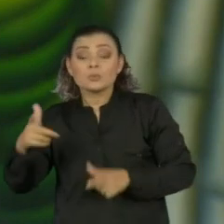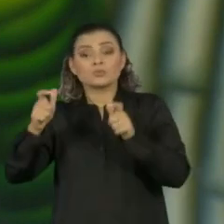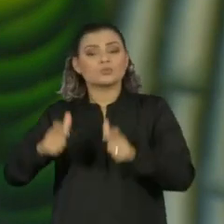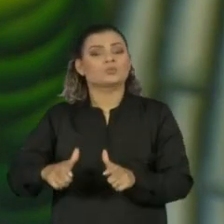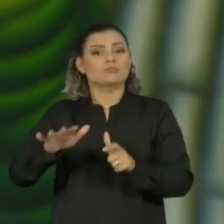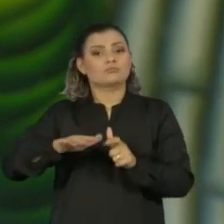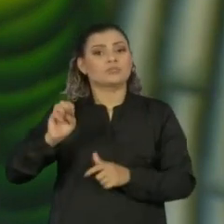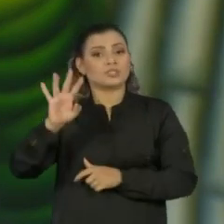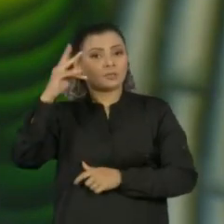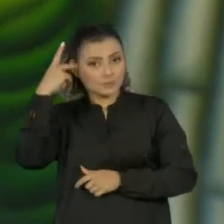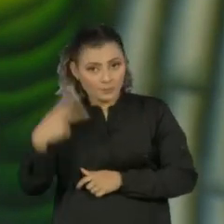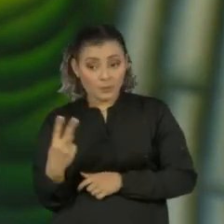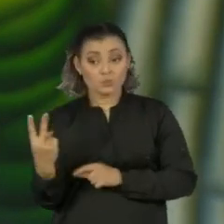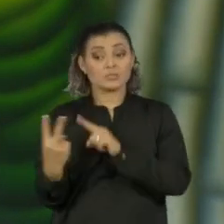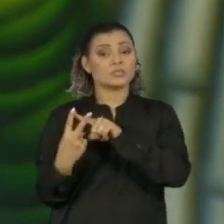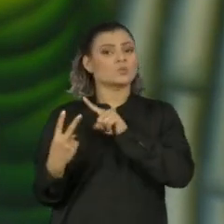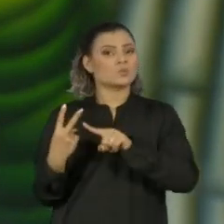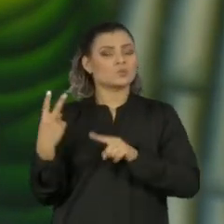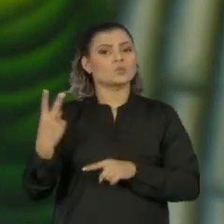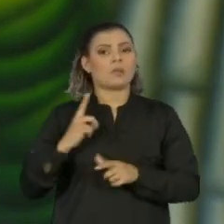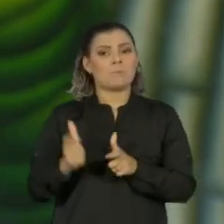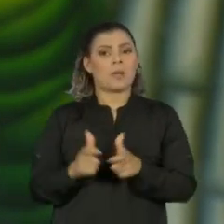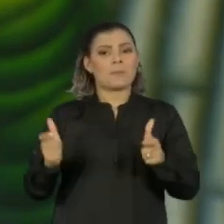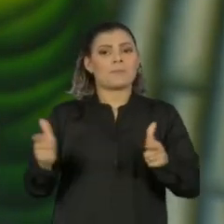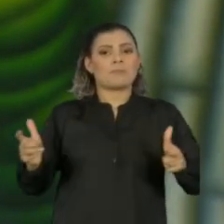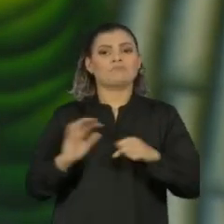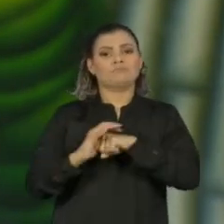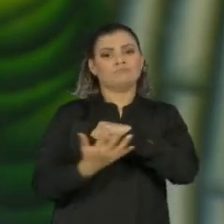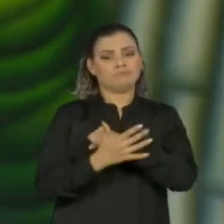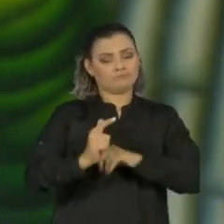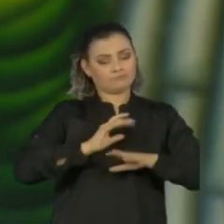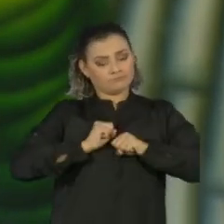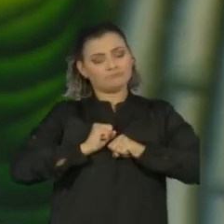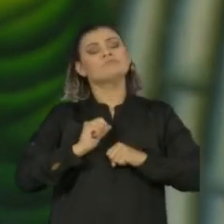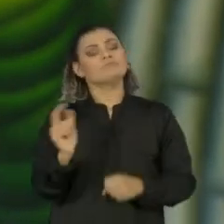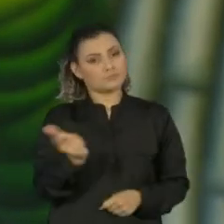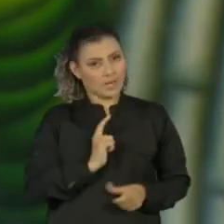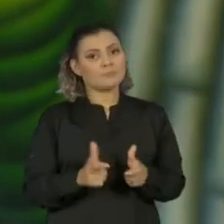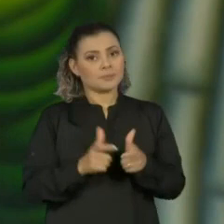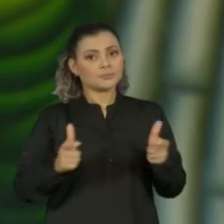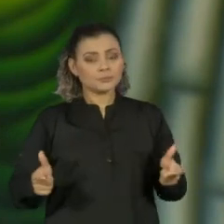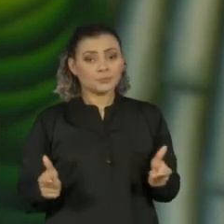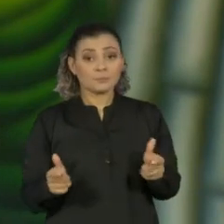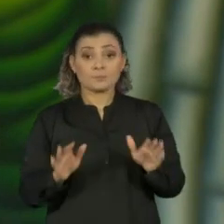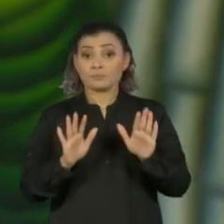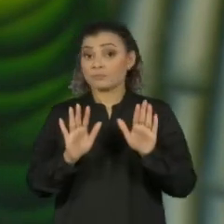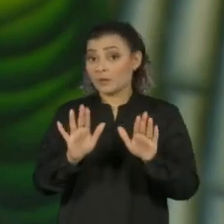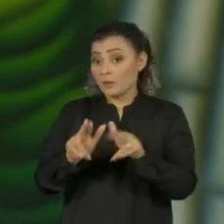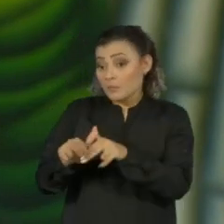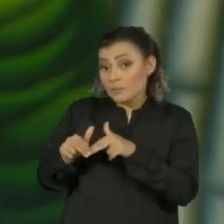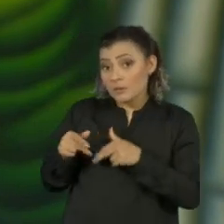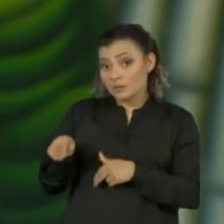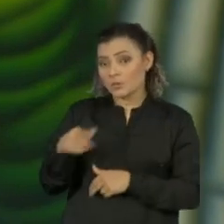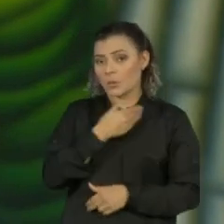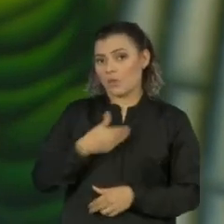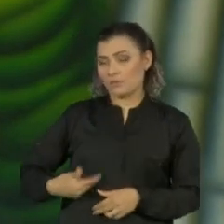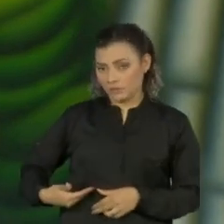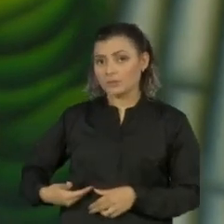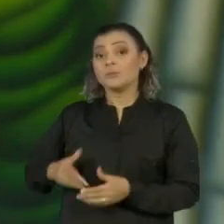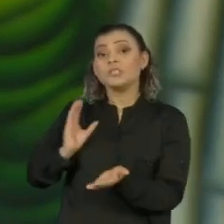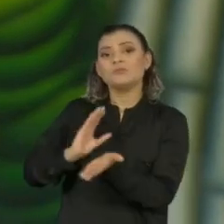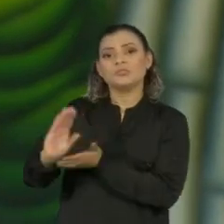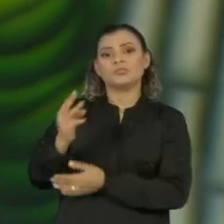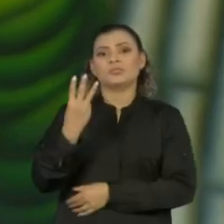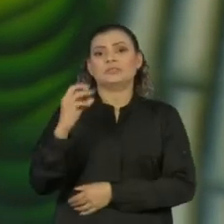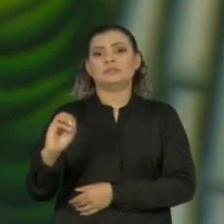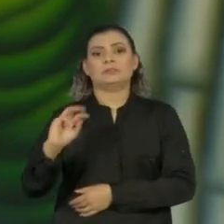do estado de São Paulo com o maior crescimento do número de casos de Covid-19. Por isso, o governo vai investir